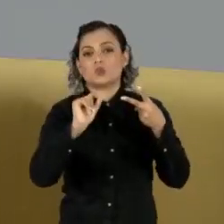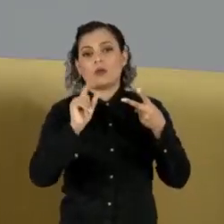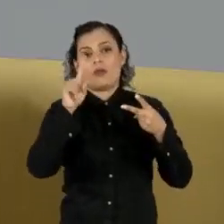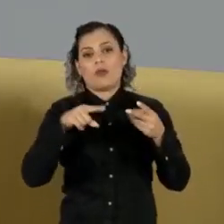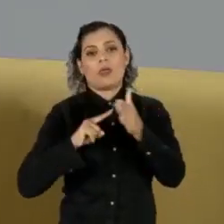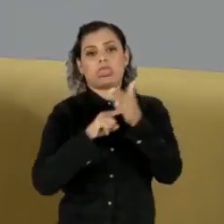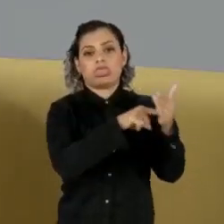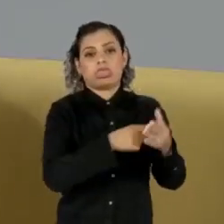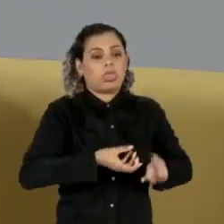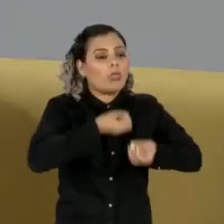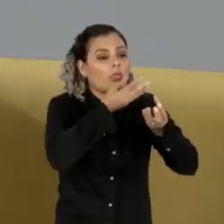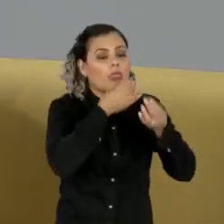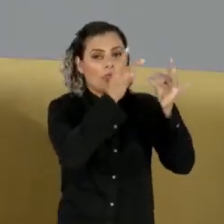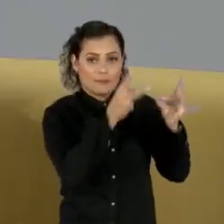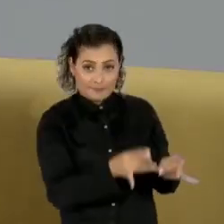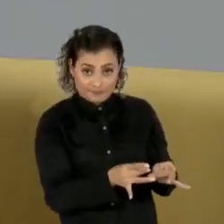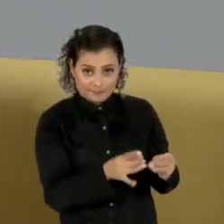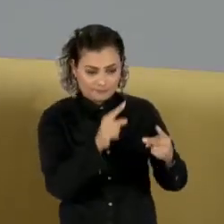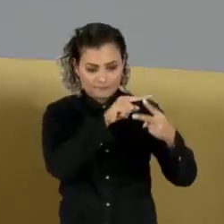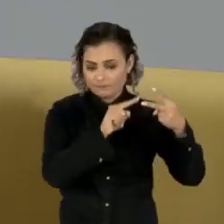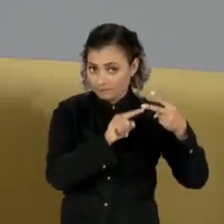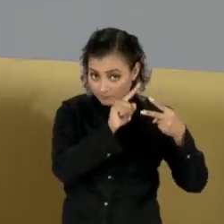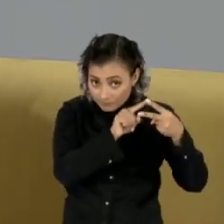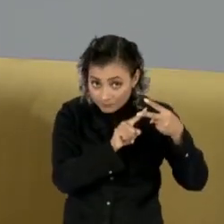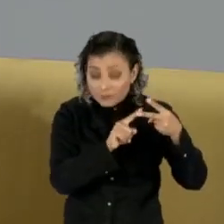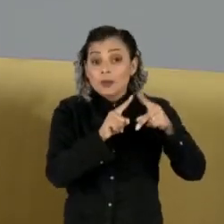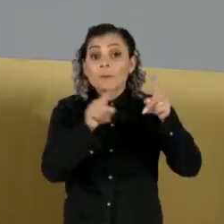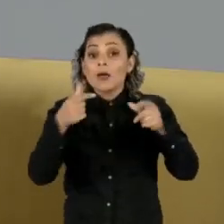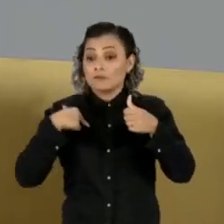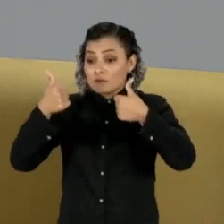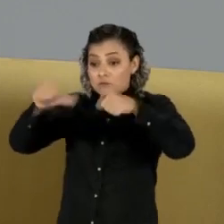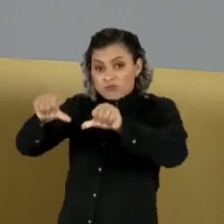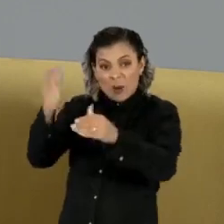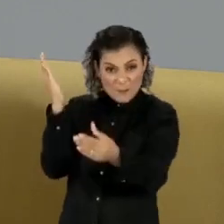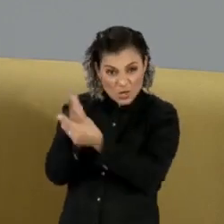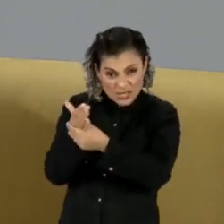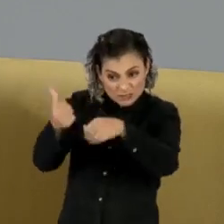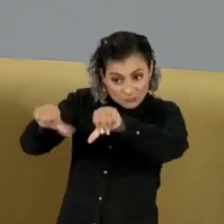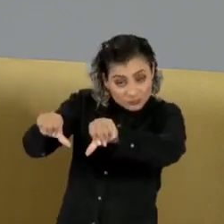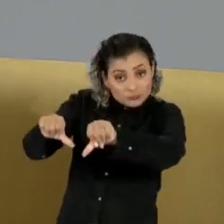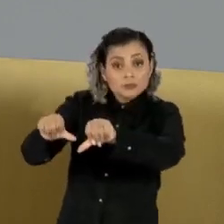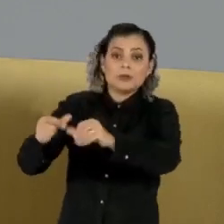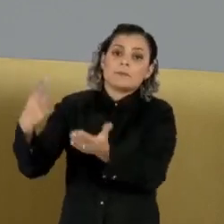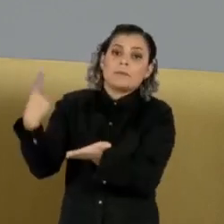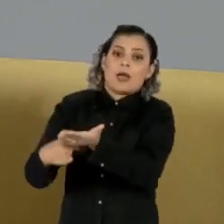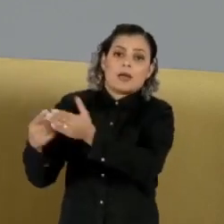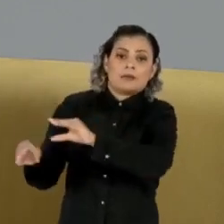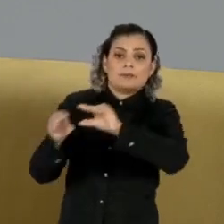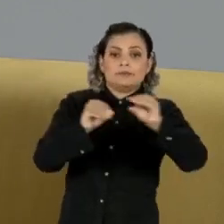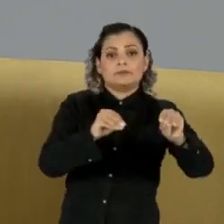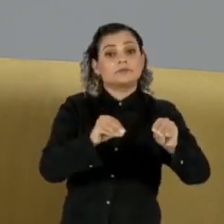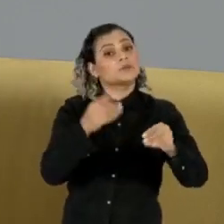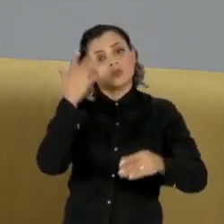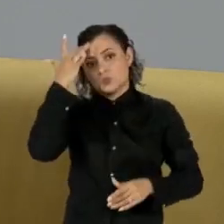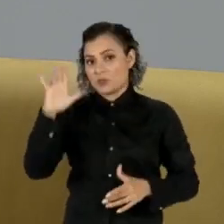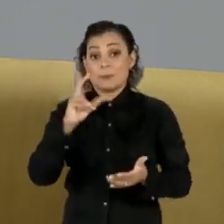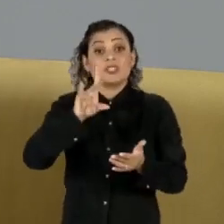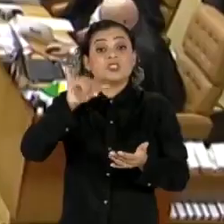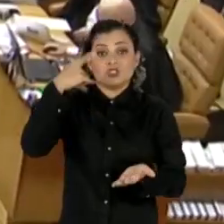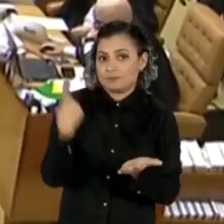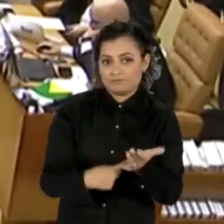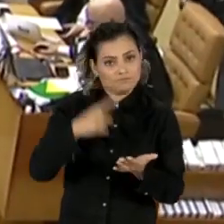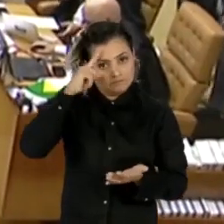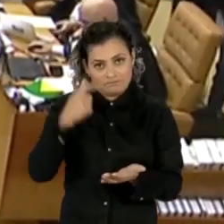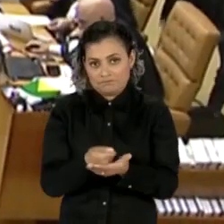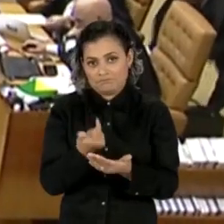Mas a decisão sobre em quais situações poderá haver a anulação de sentenças foi adiada para outra sessão que ainda não tem data marcada.